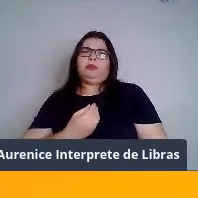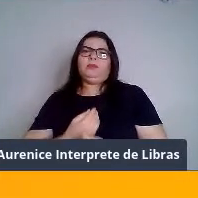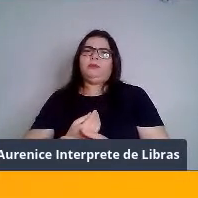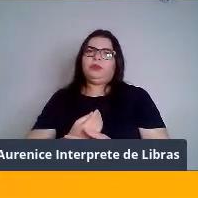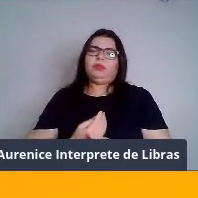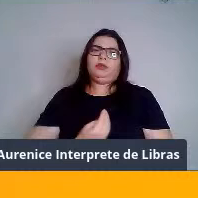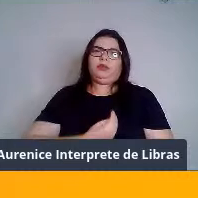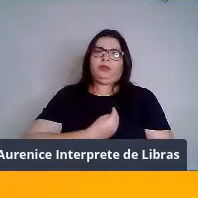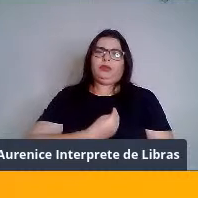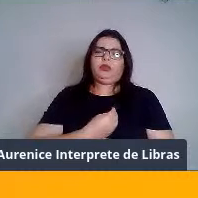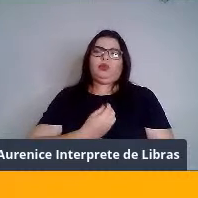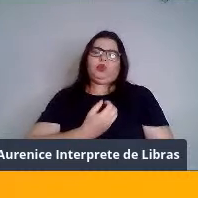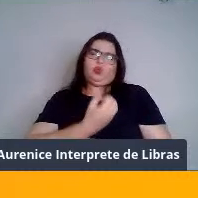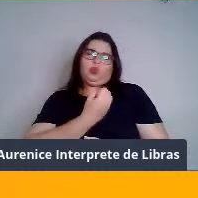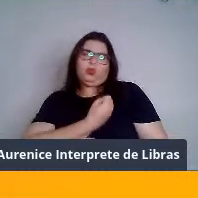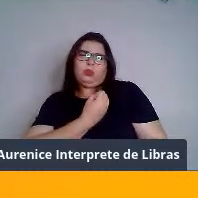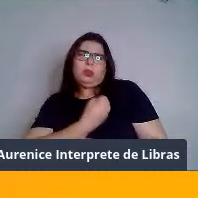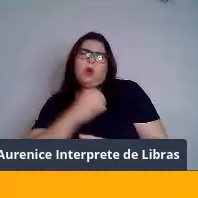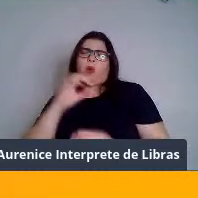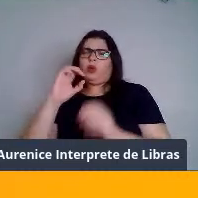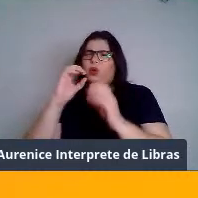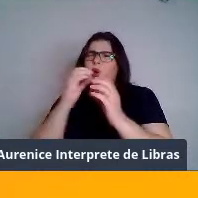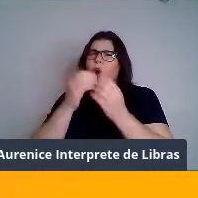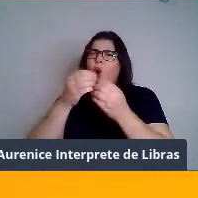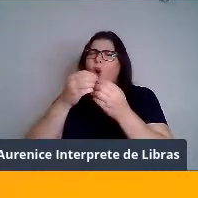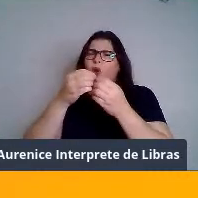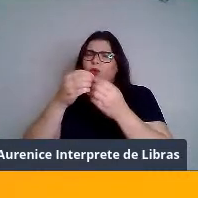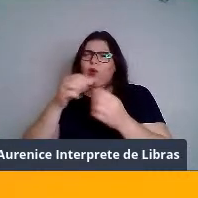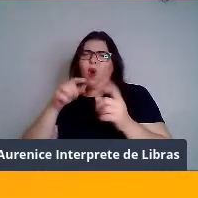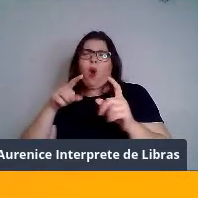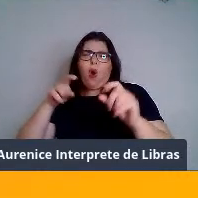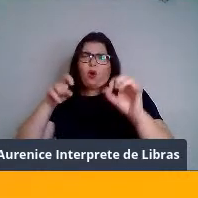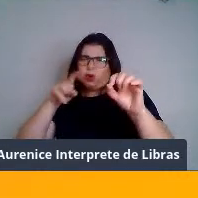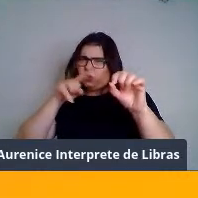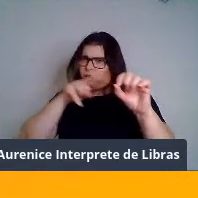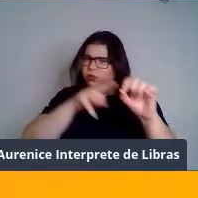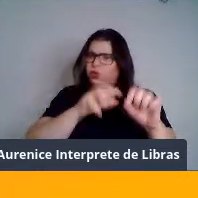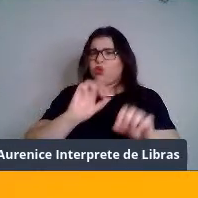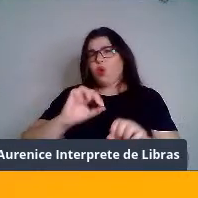baixo número de ovos ou de filhotes. Esses lagartos podem